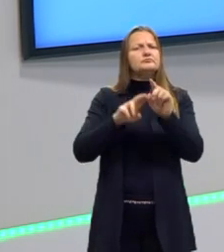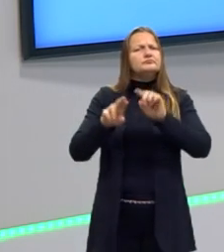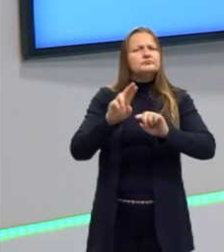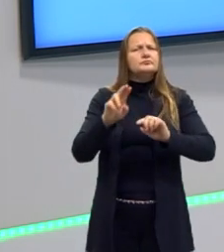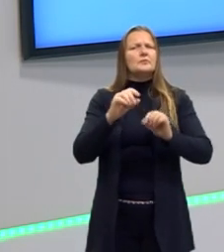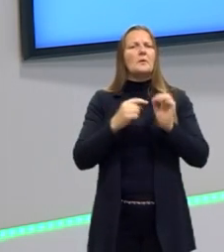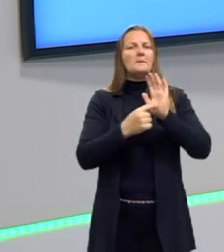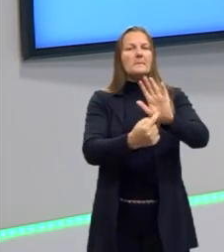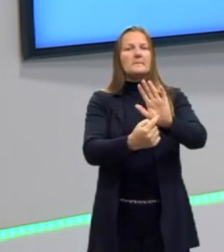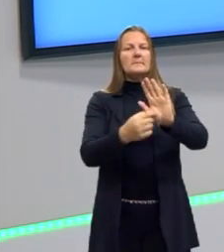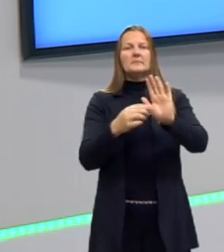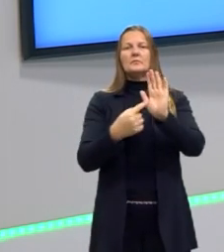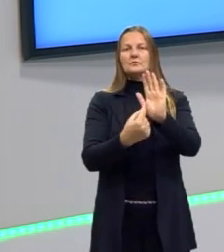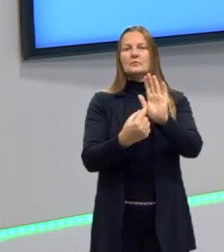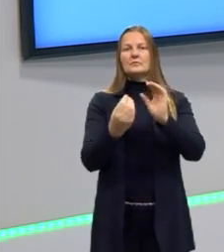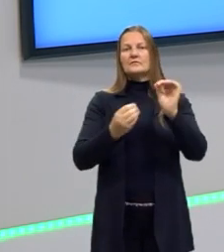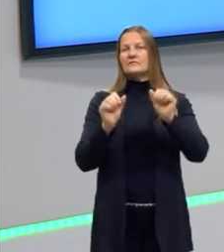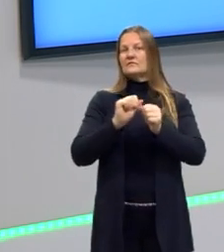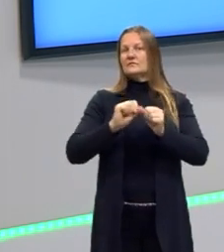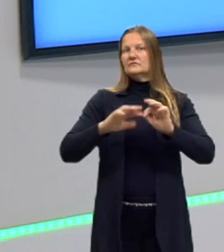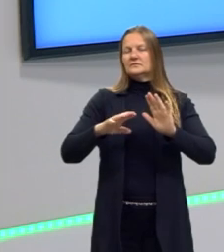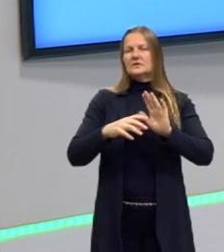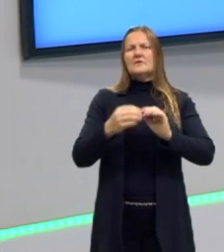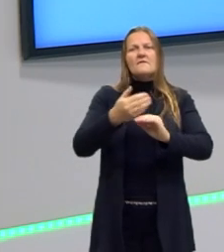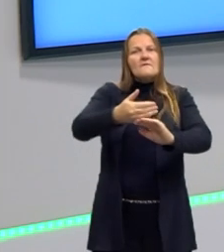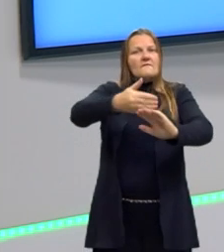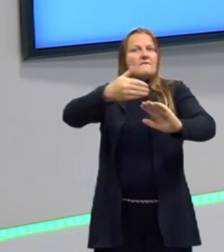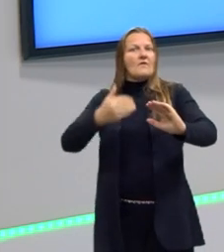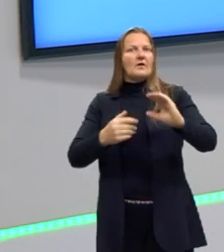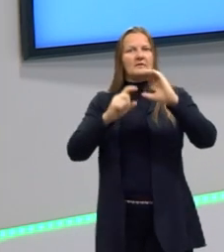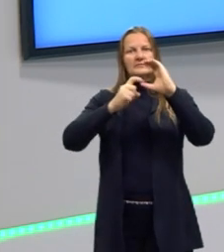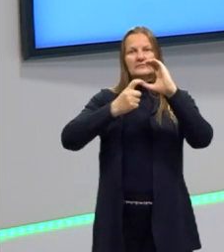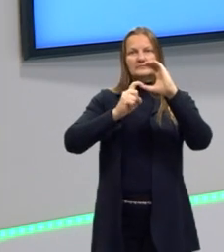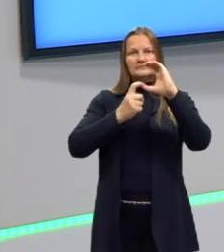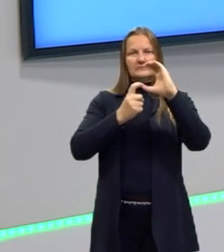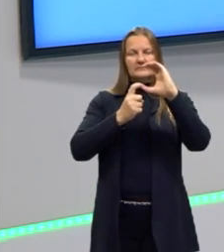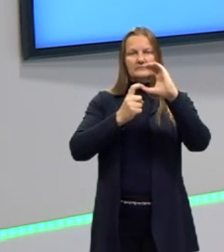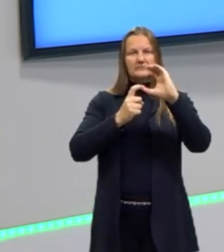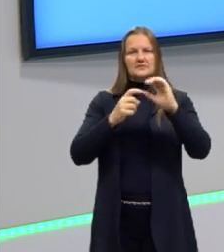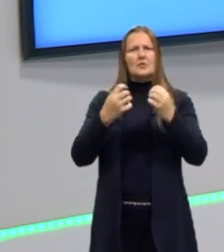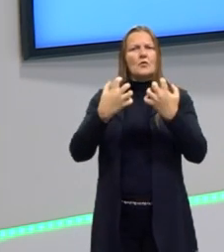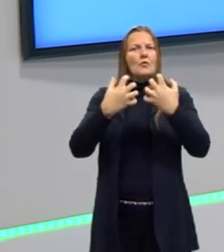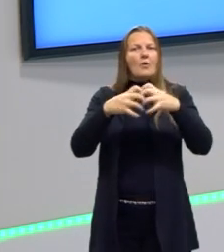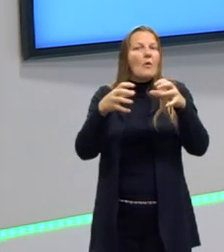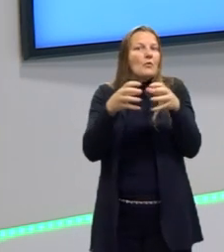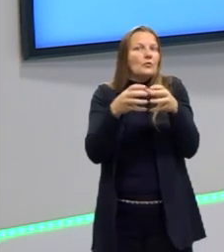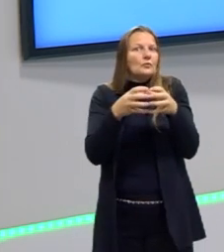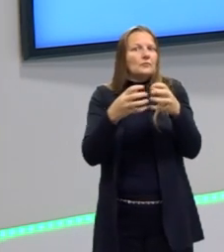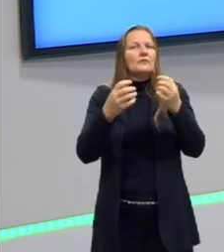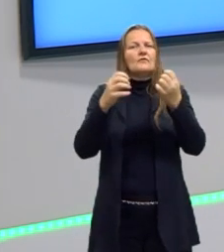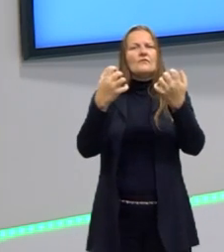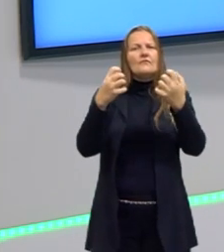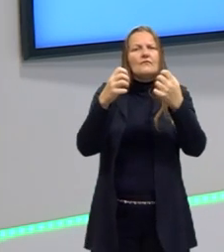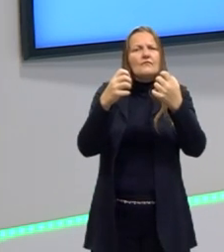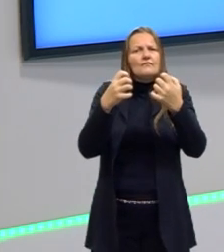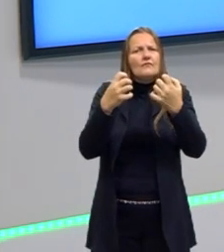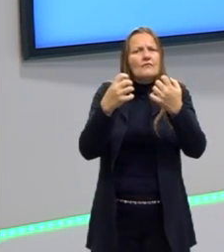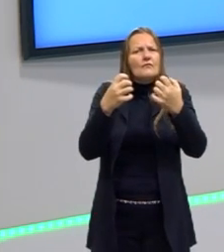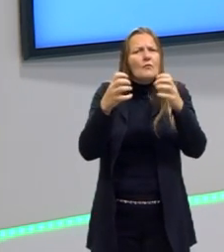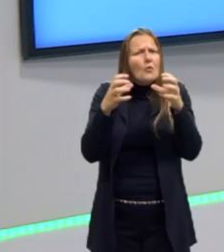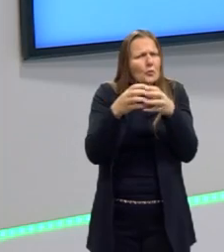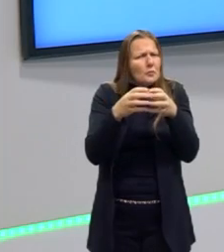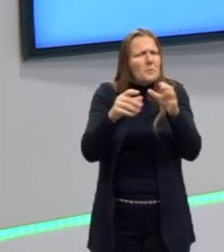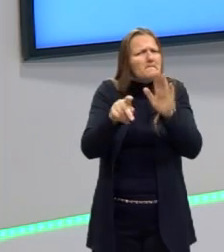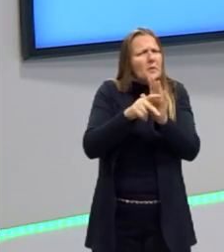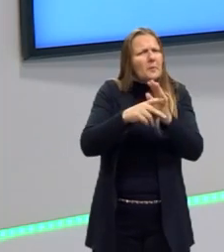aparecia somente fora da cadeia carbônica, né, como um grupo funcional. Então, as cadeias, mesmo com a